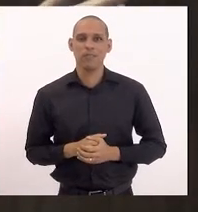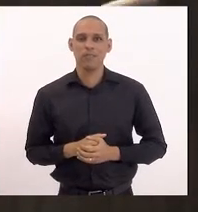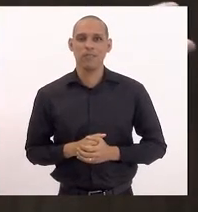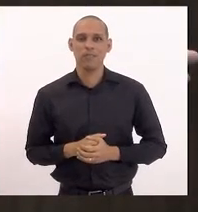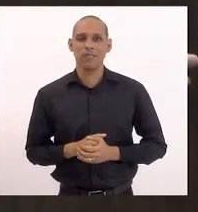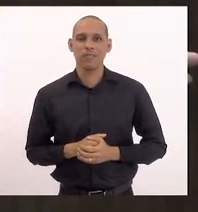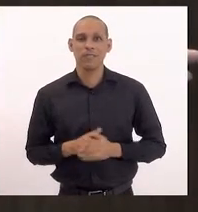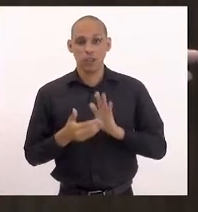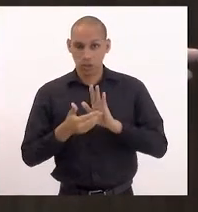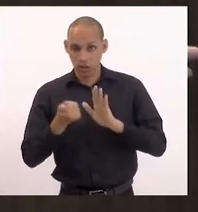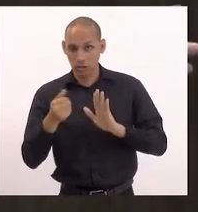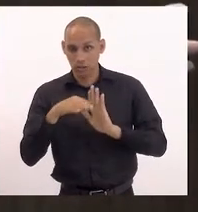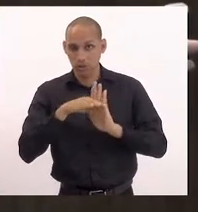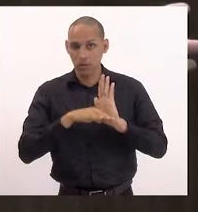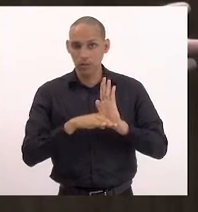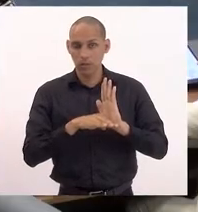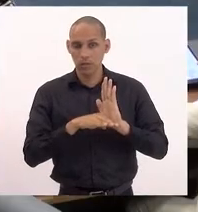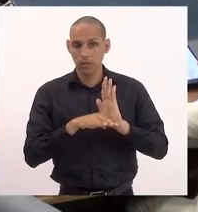Então, tirou de pauta.